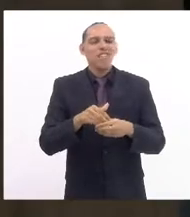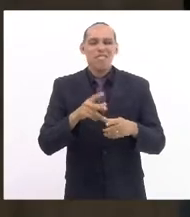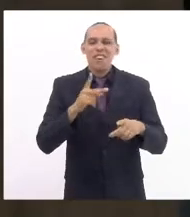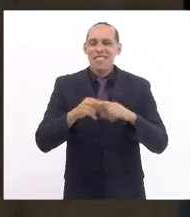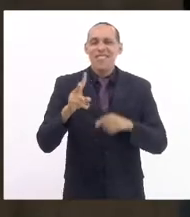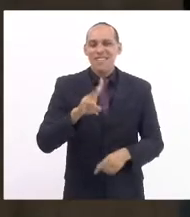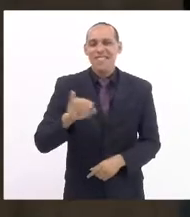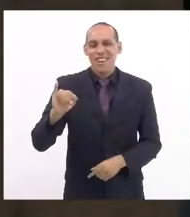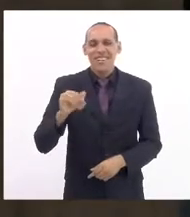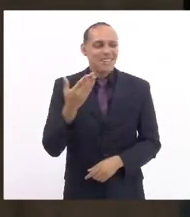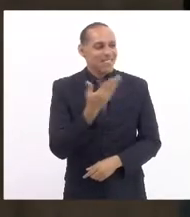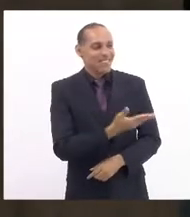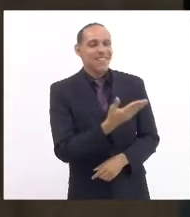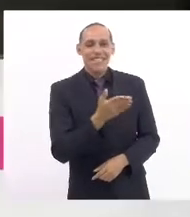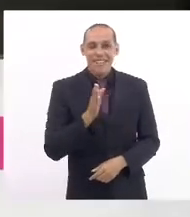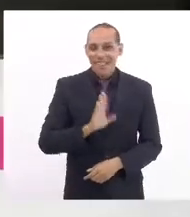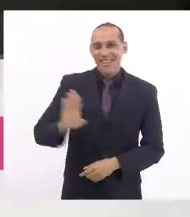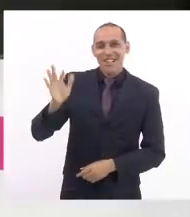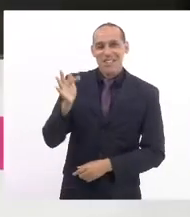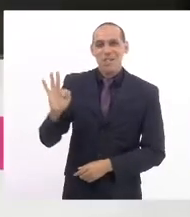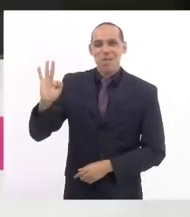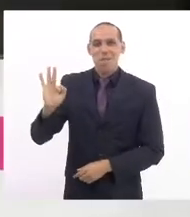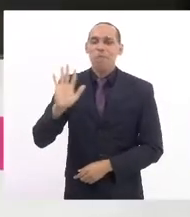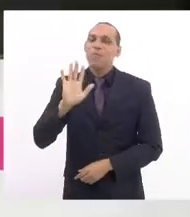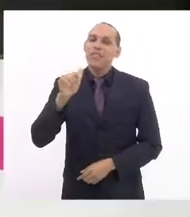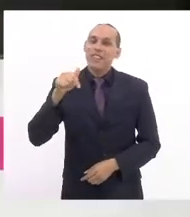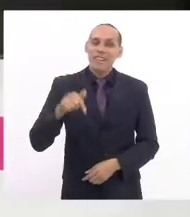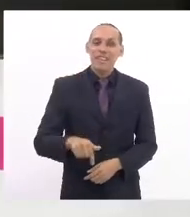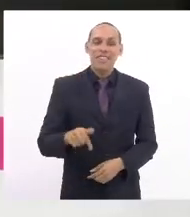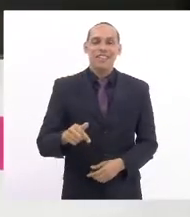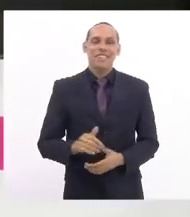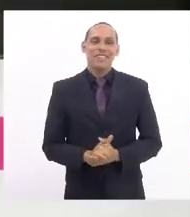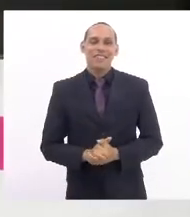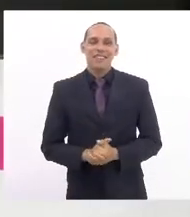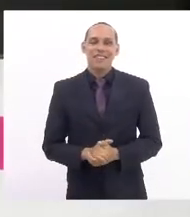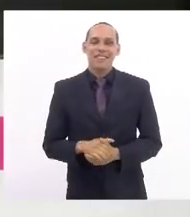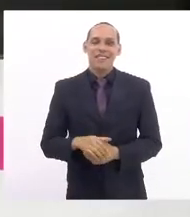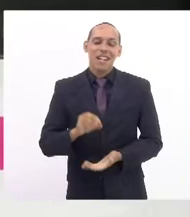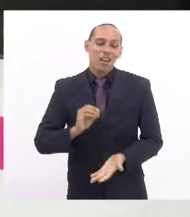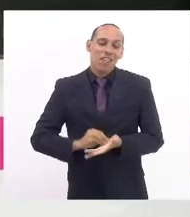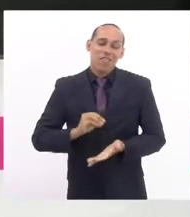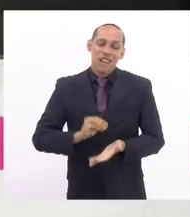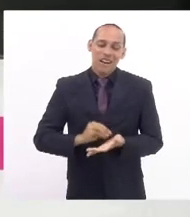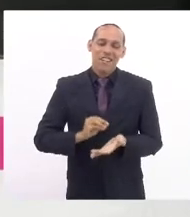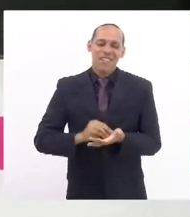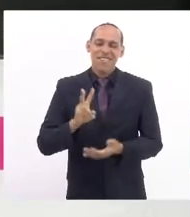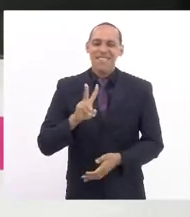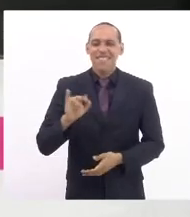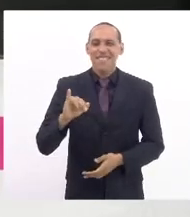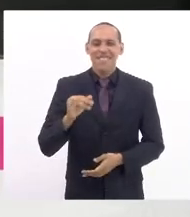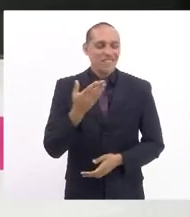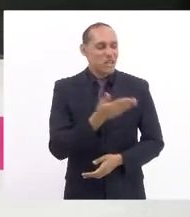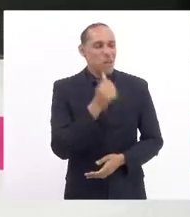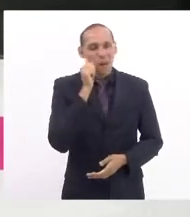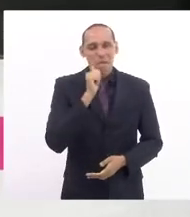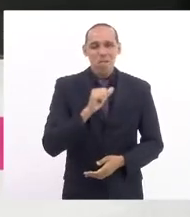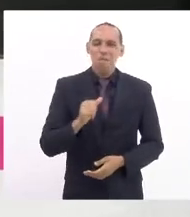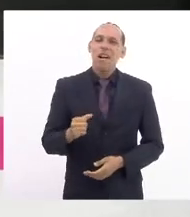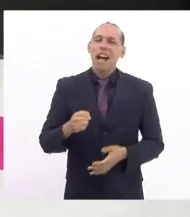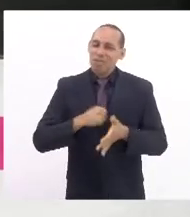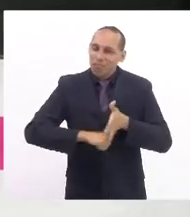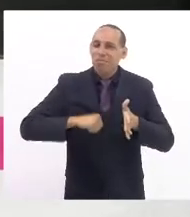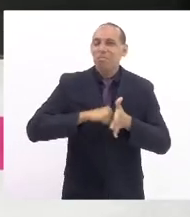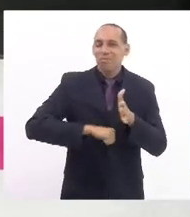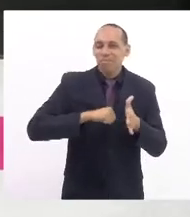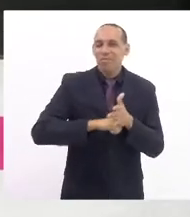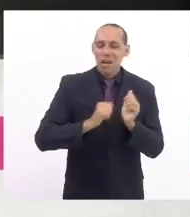federal, mas ficará aqui a falta dessa guerrida mulher junto conosco aqui